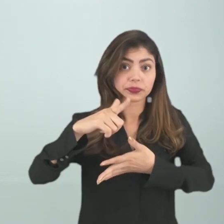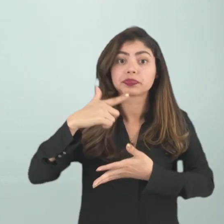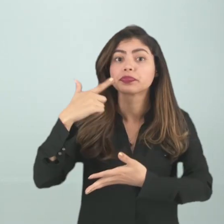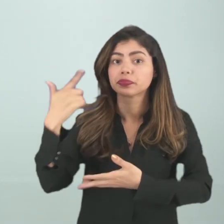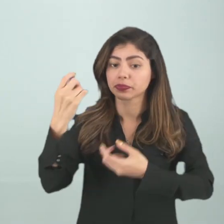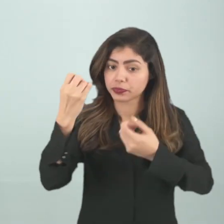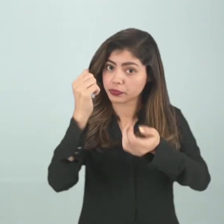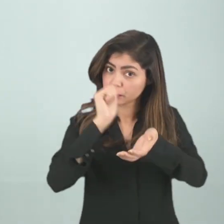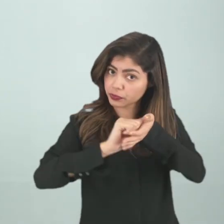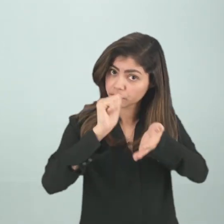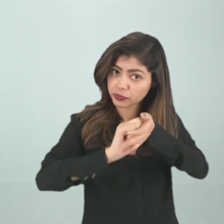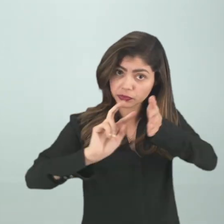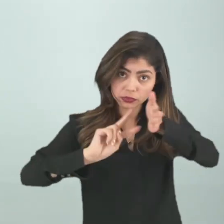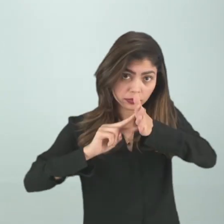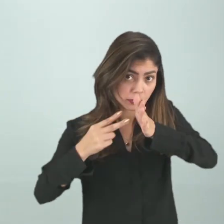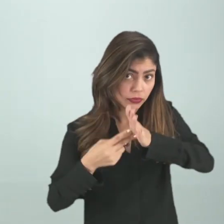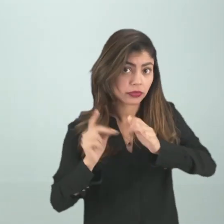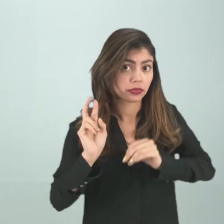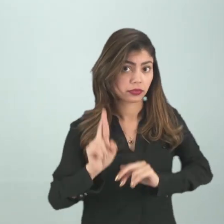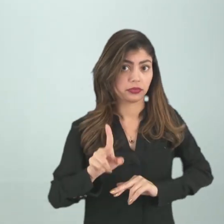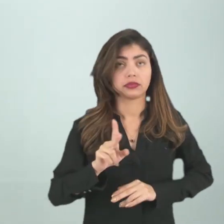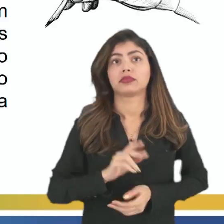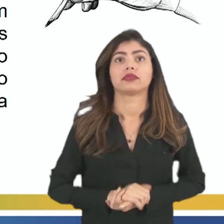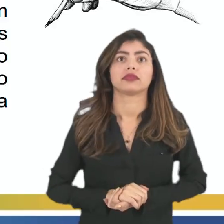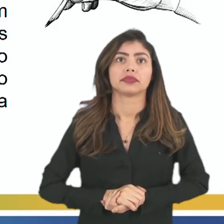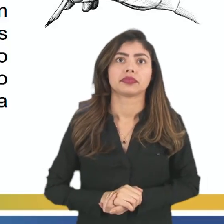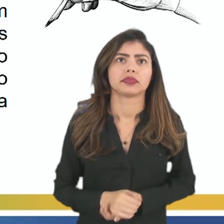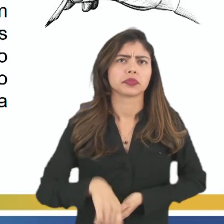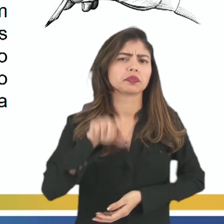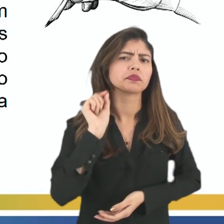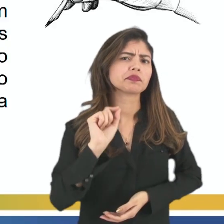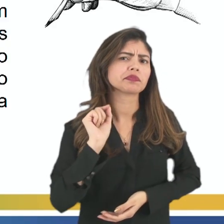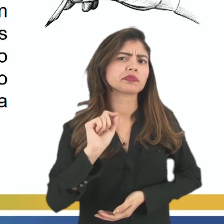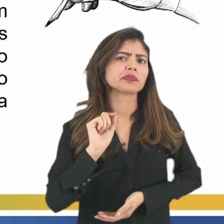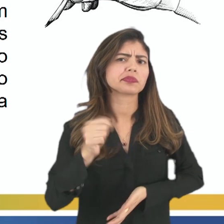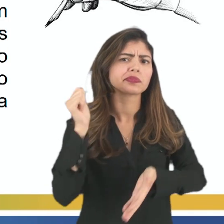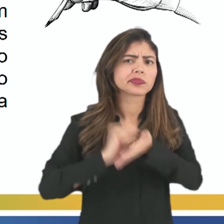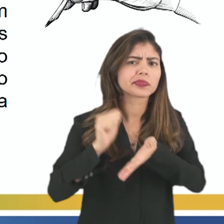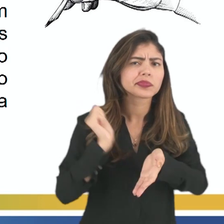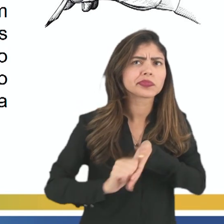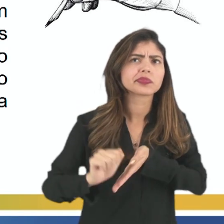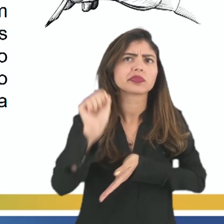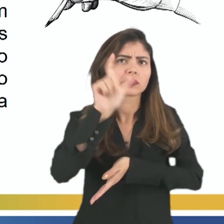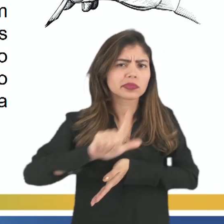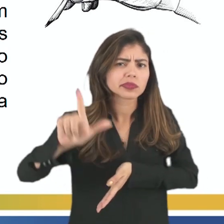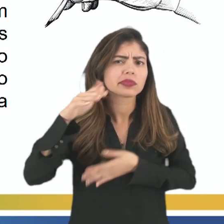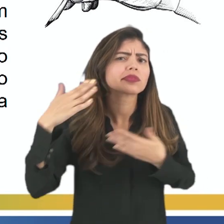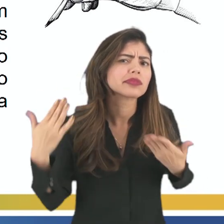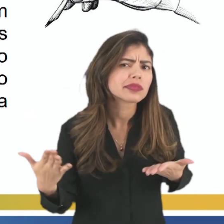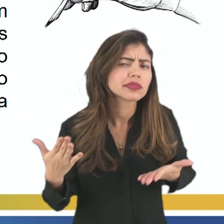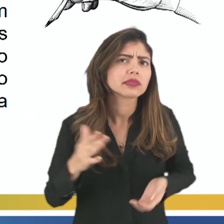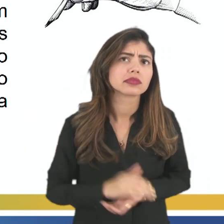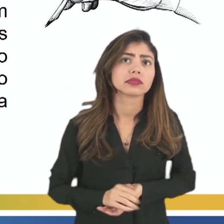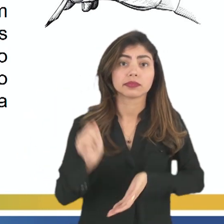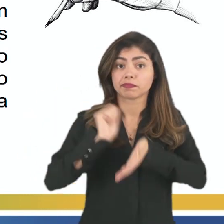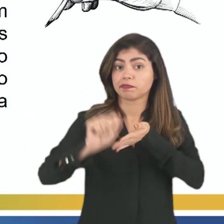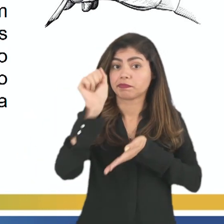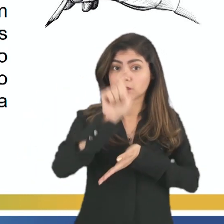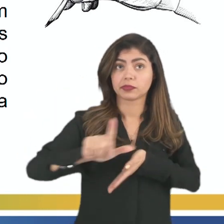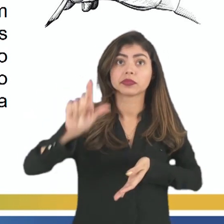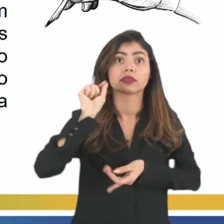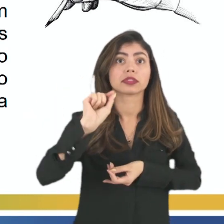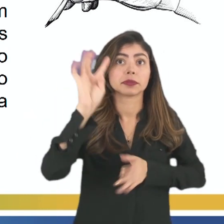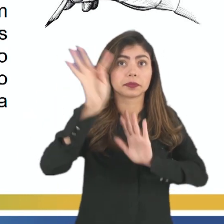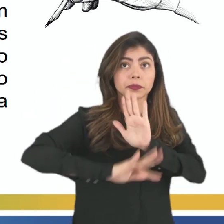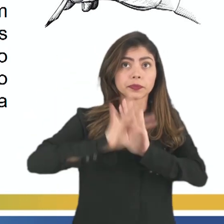significado, tá certo, pessoal? Então o que é que são memórias literárias? Memórias literárias